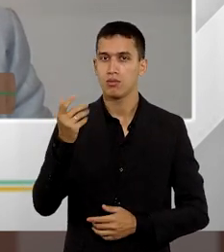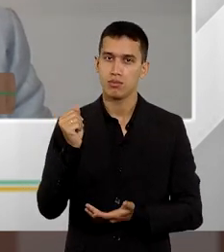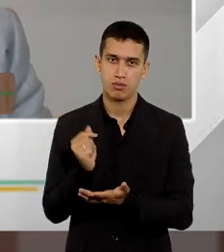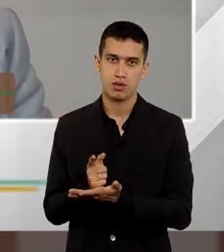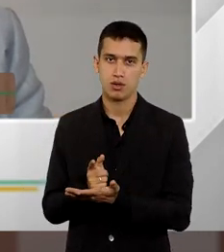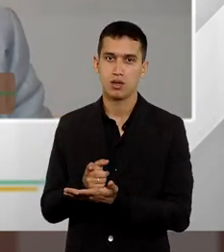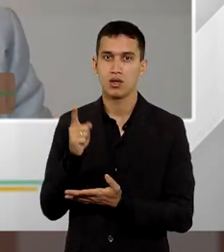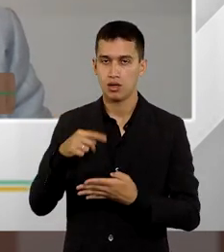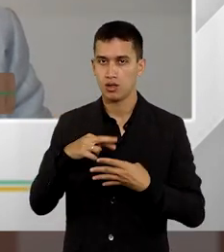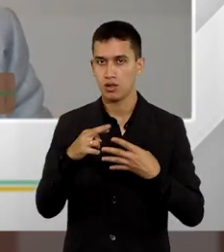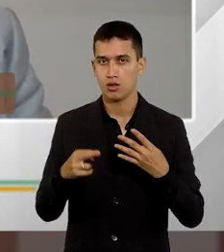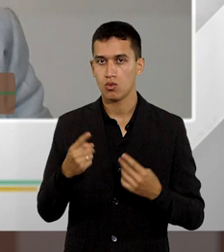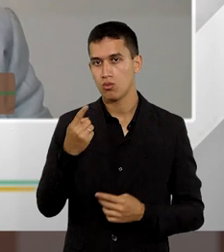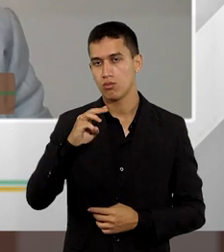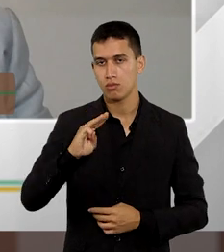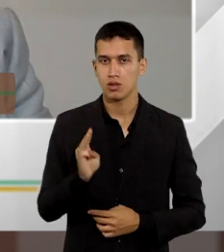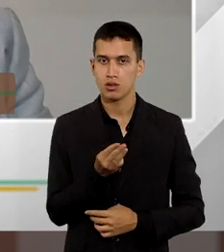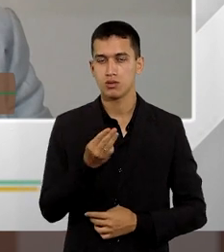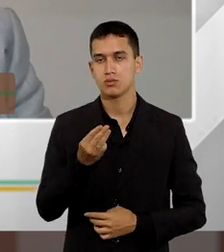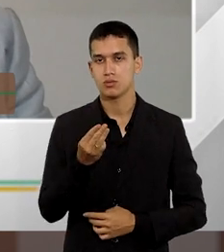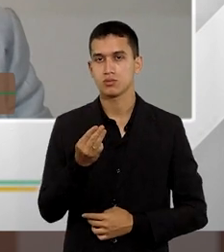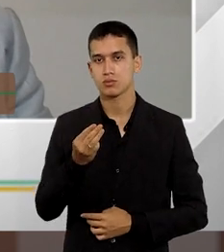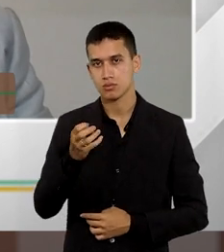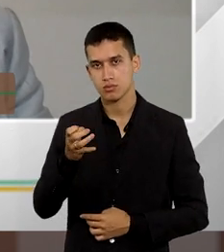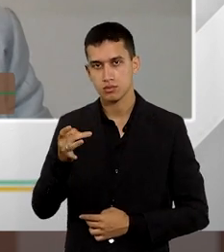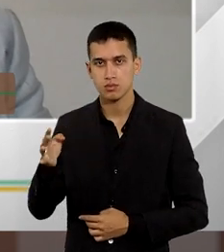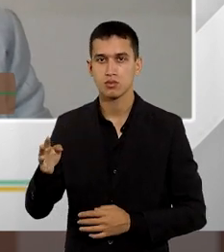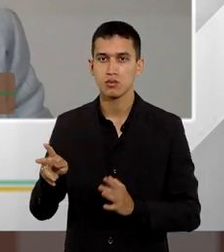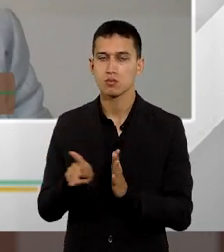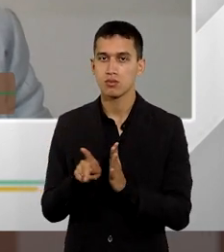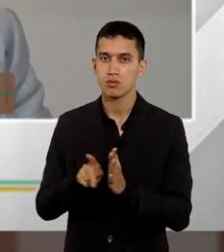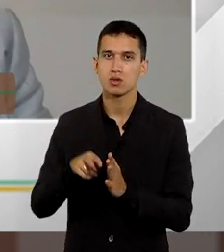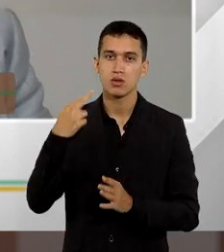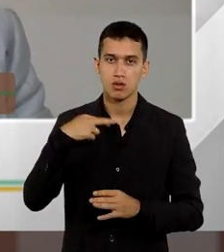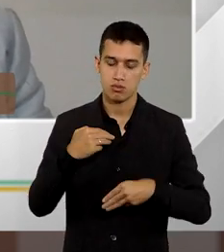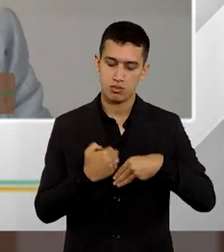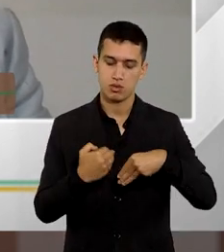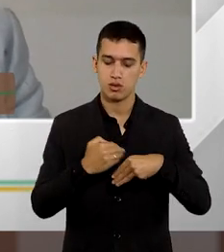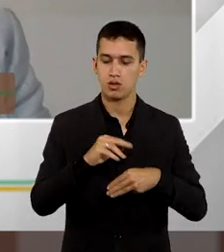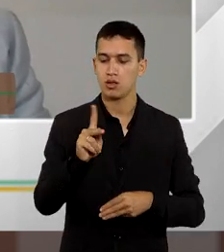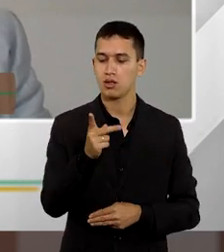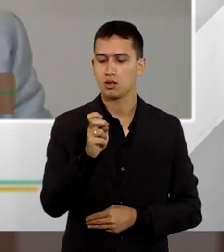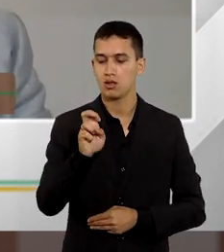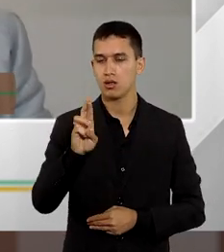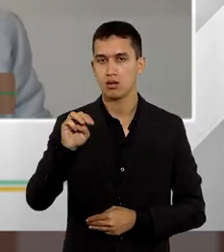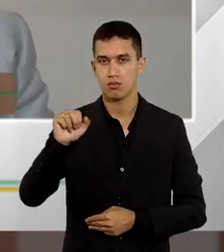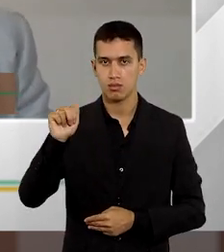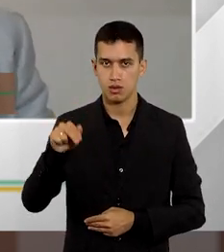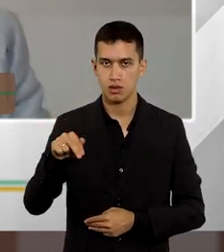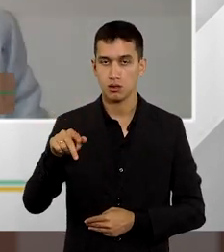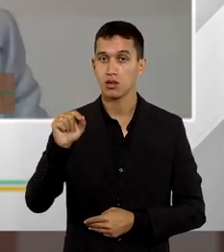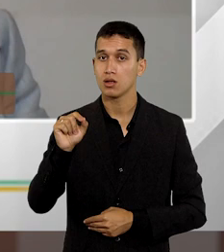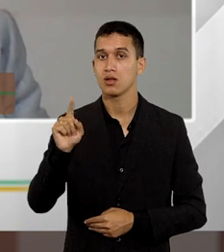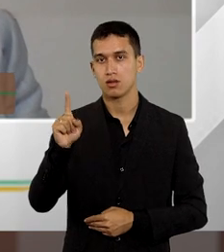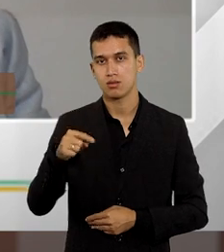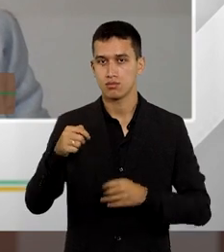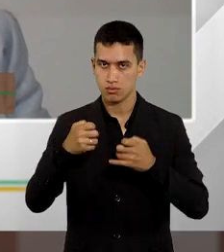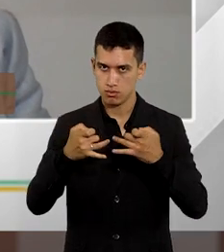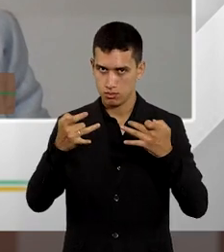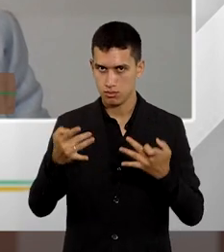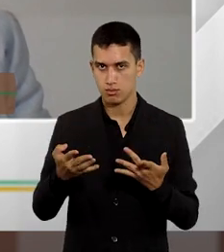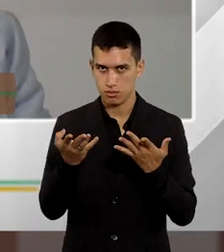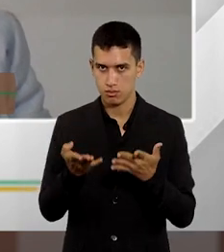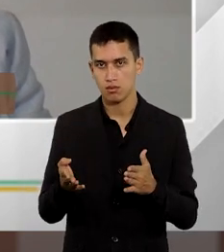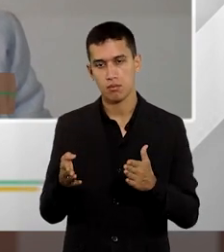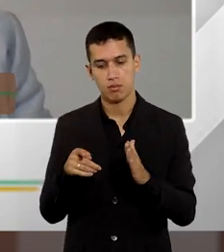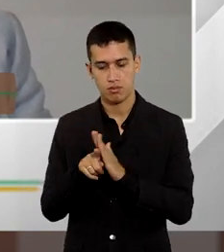requisitório. É RESP 1.743.653, geratou o ministro Herman Benjamin, que é exatamente esse questionamento que é